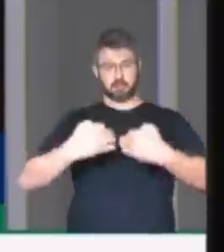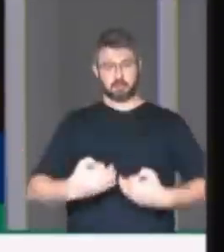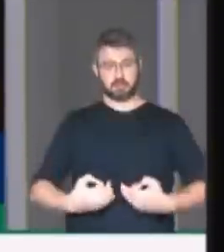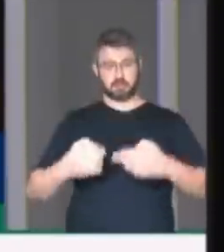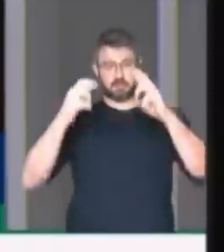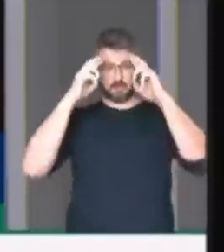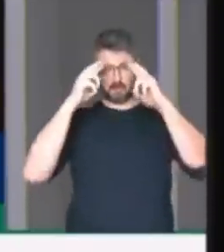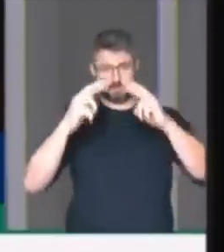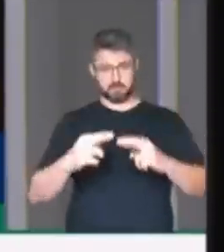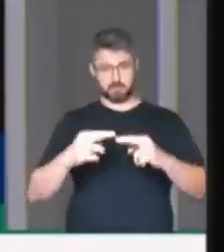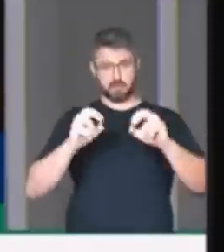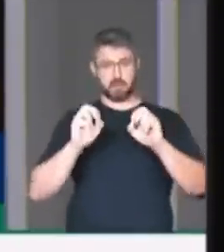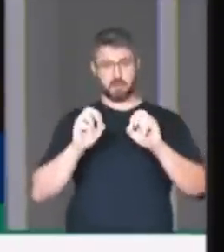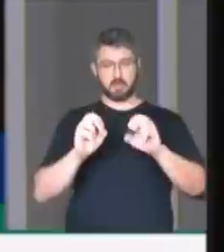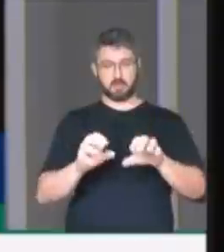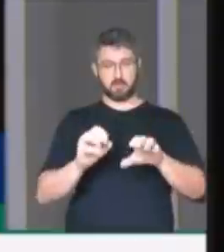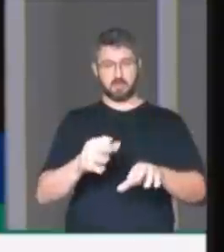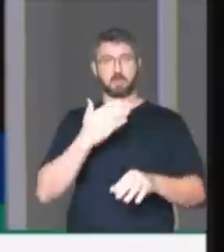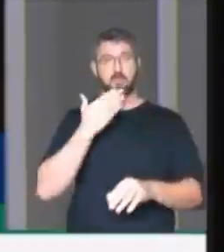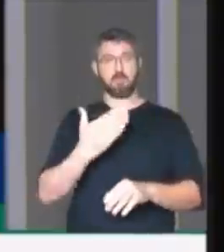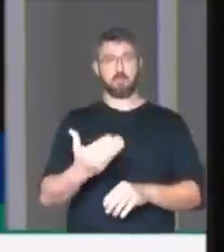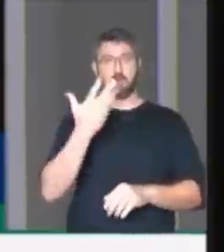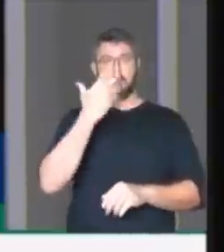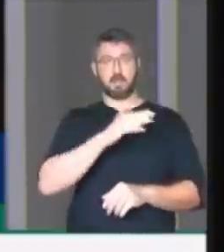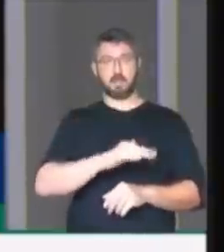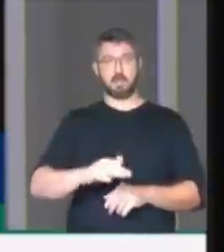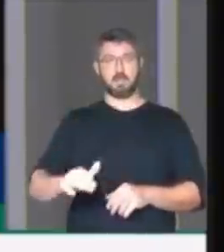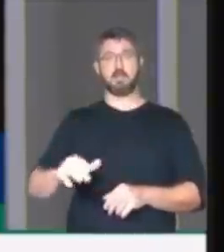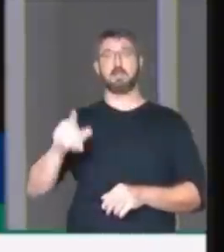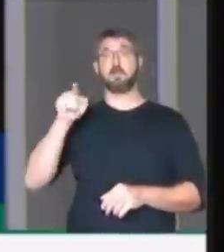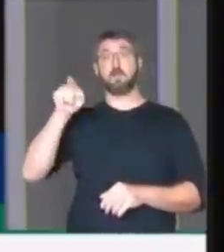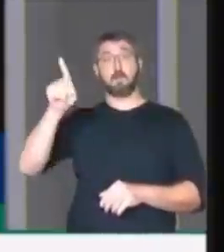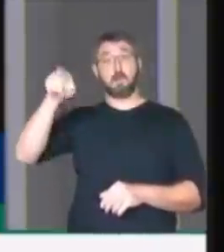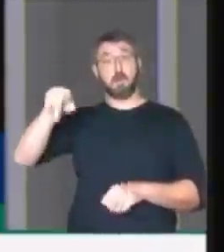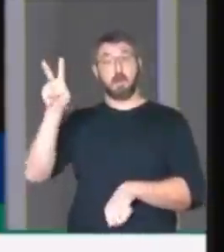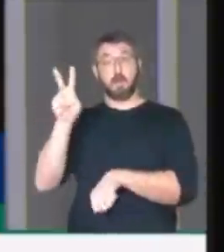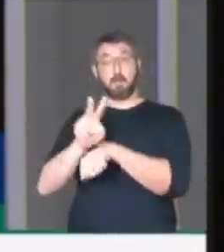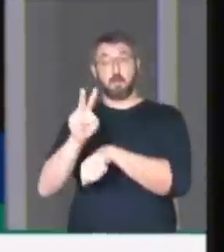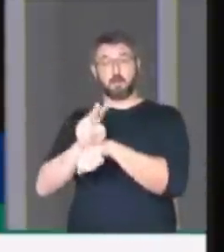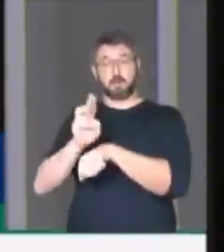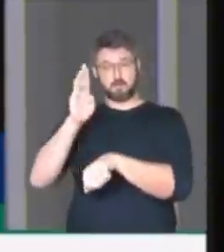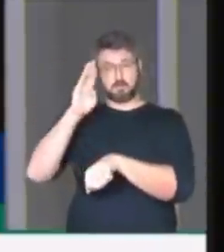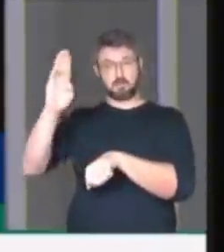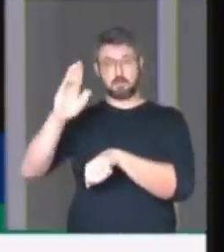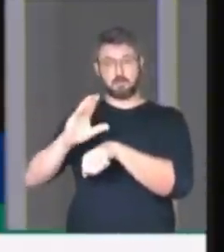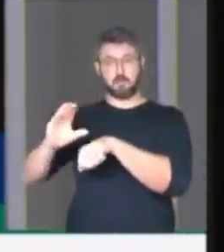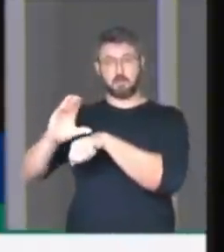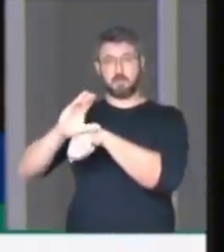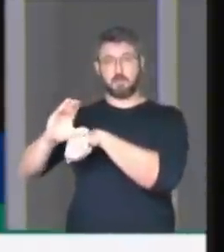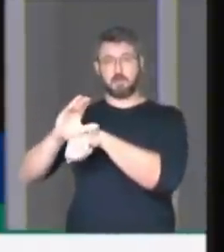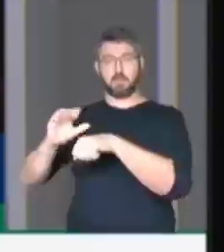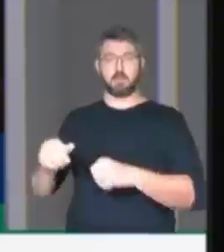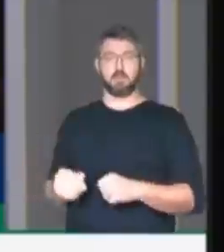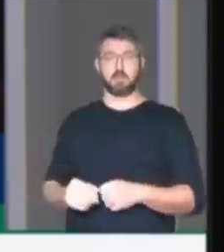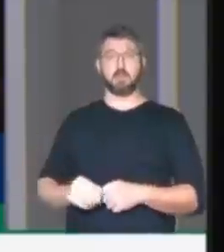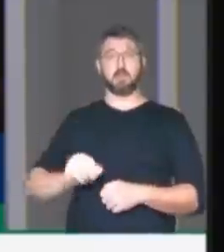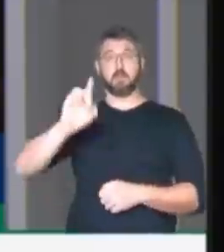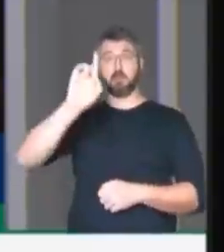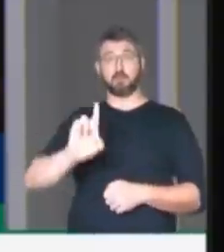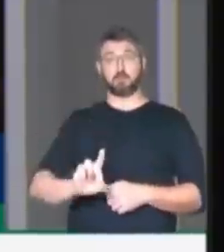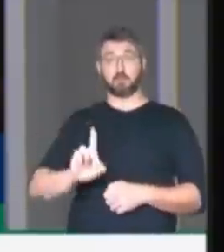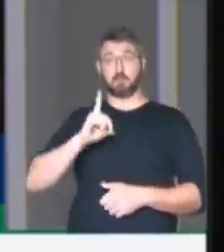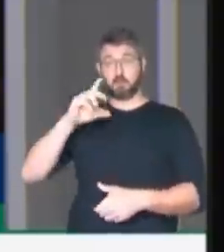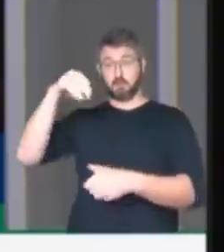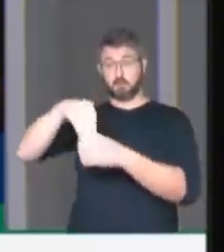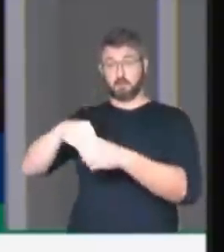respeito, educação às nossas crianças, como guardiões maiores da nossa Constituição, os direitos ali